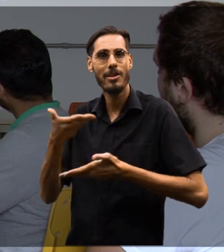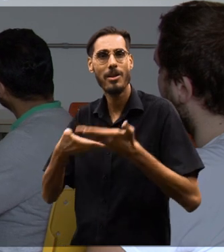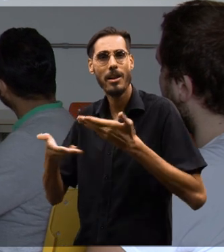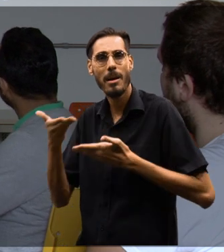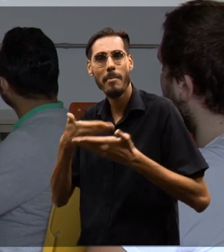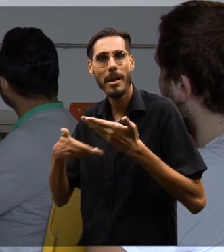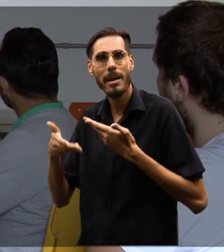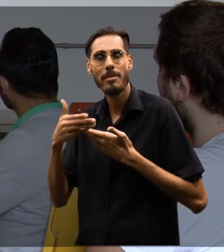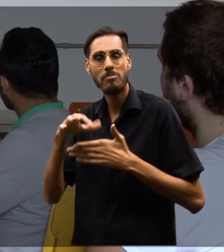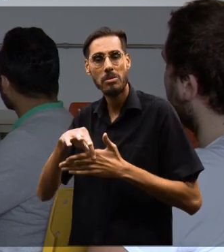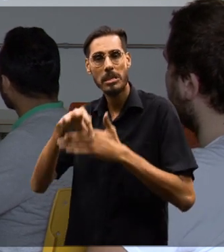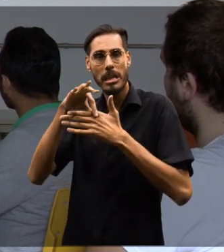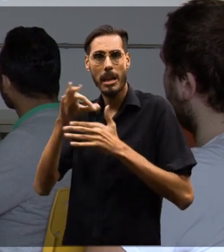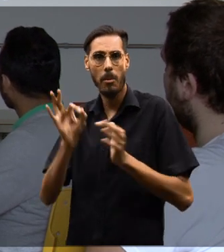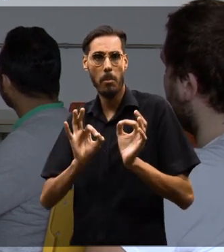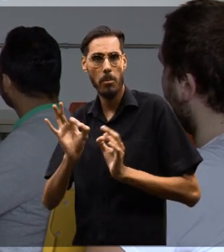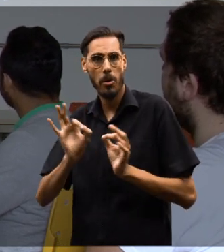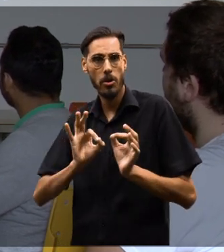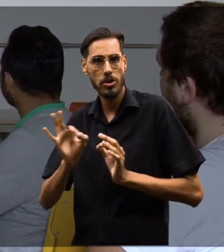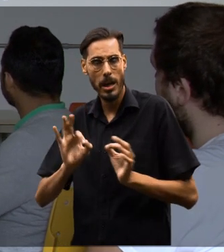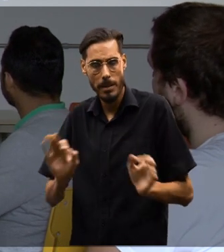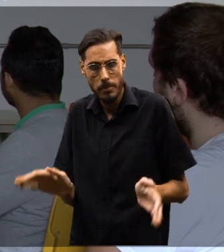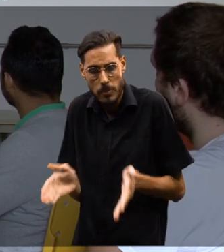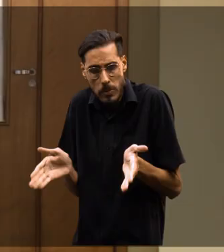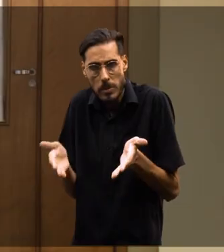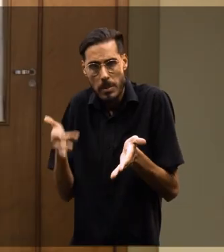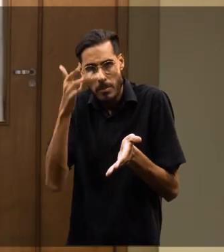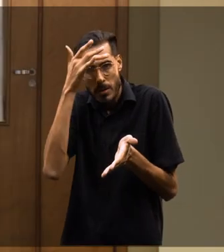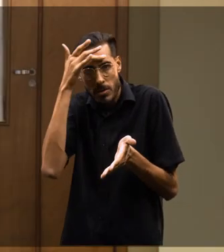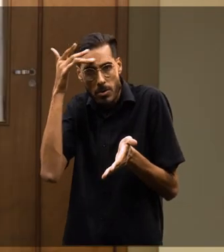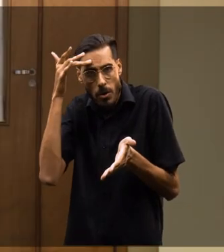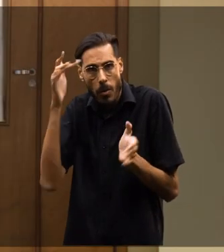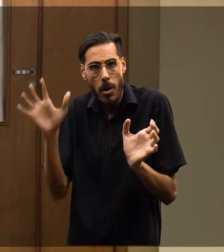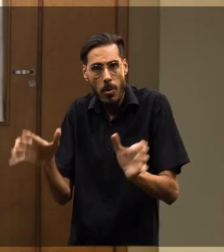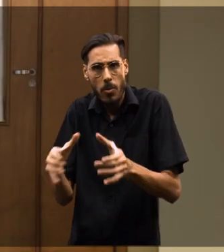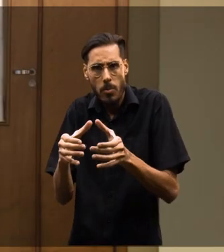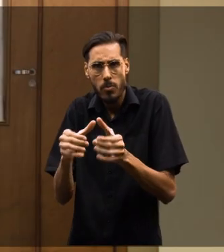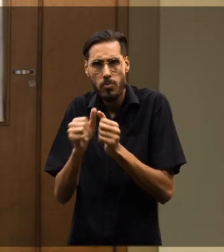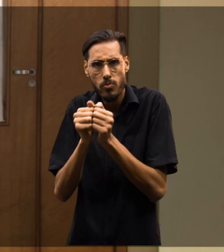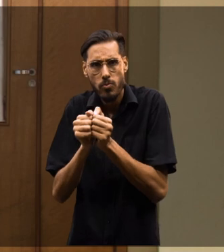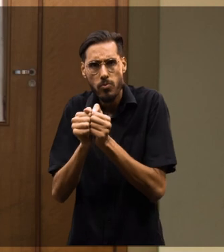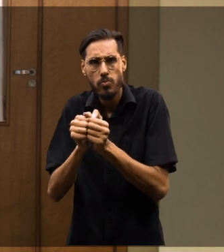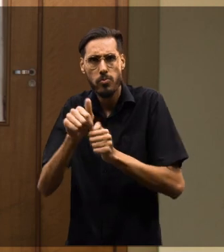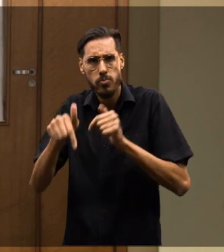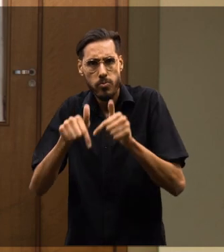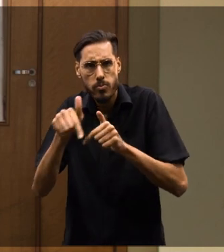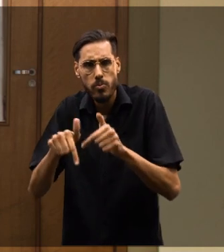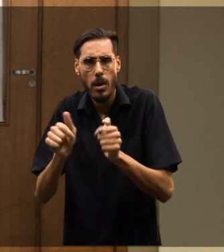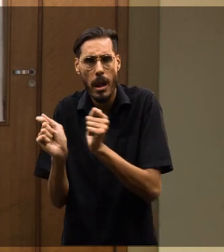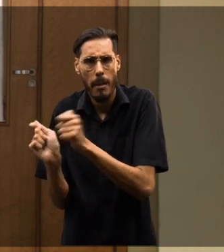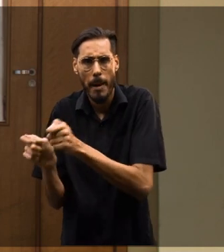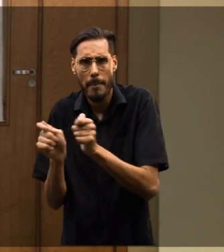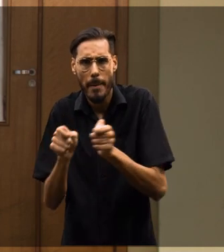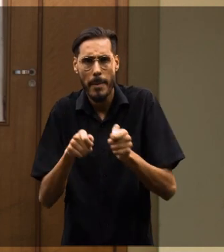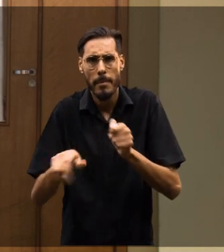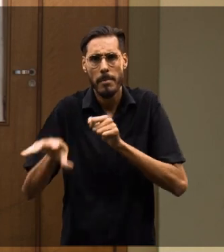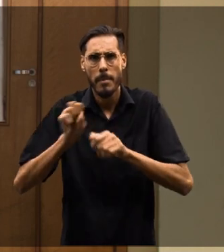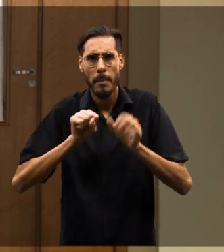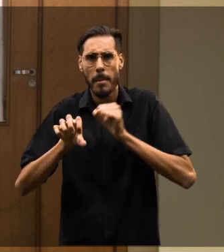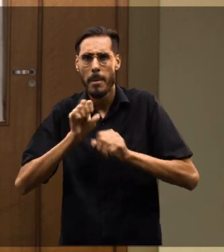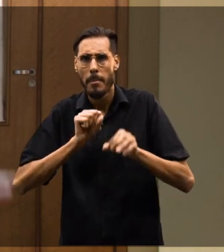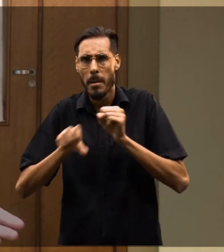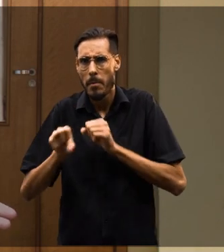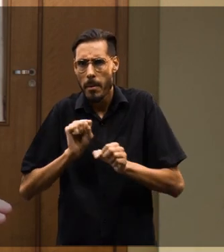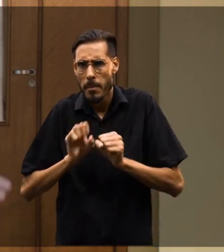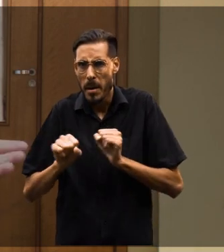relacionamento, de liderar projetos, desenvolver pessoas, trabalhar em equipe e todas essas competências que não